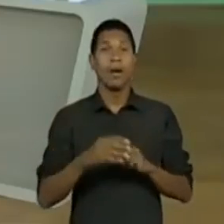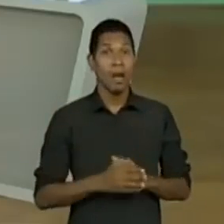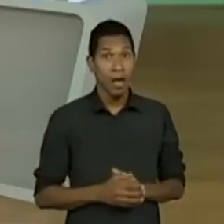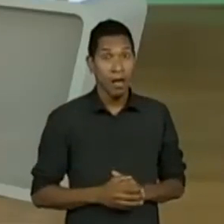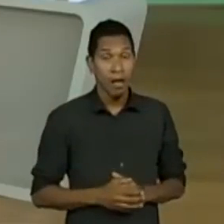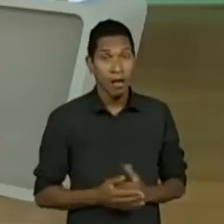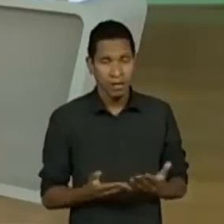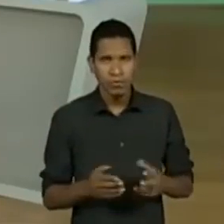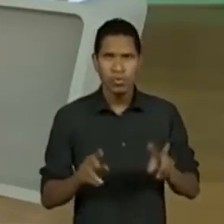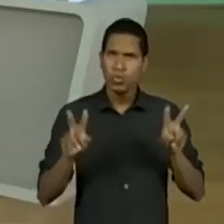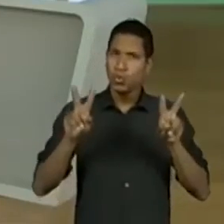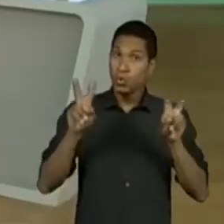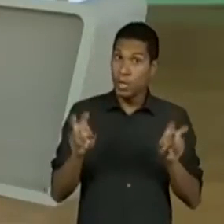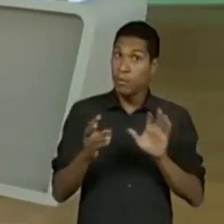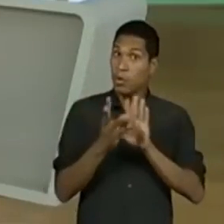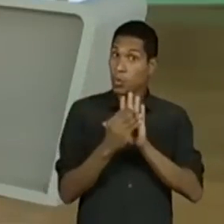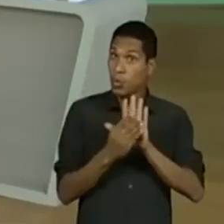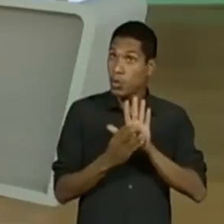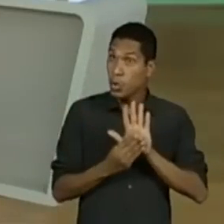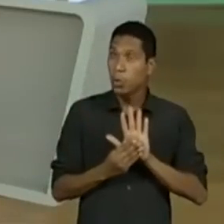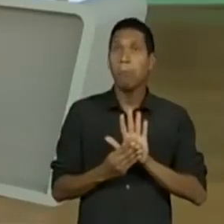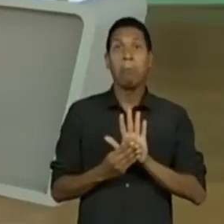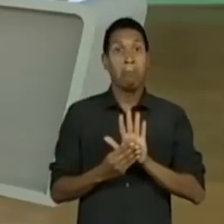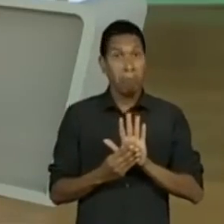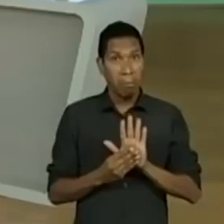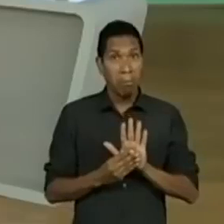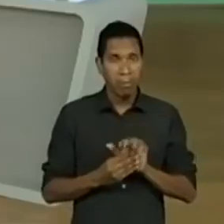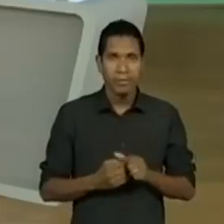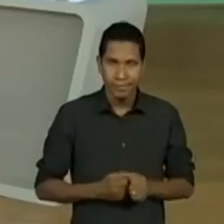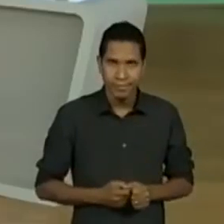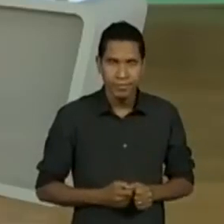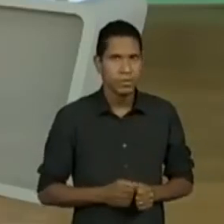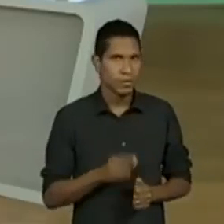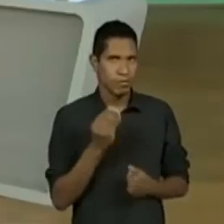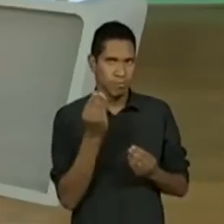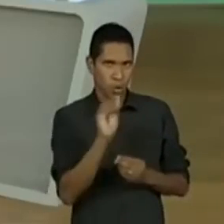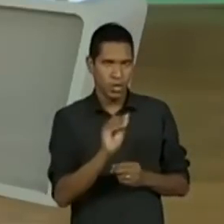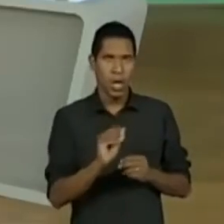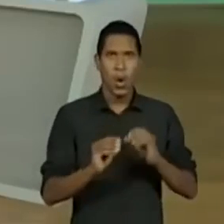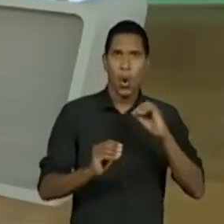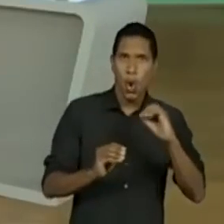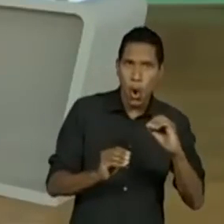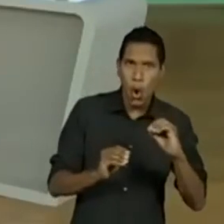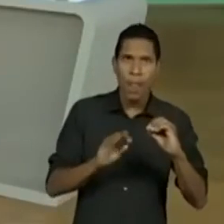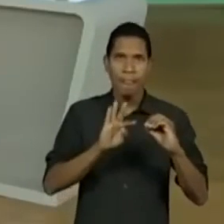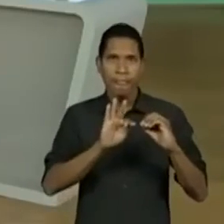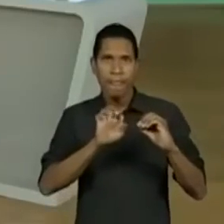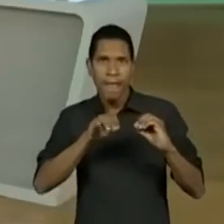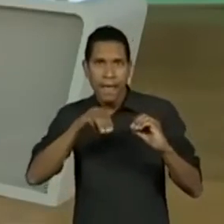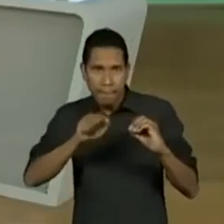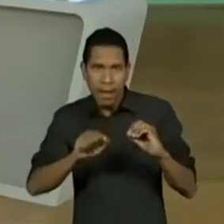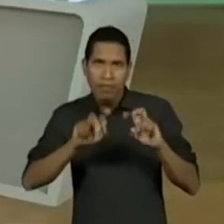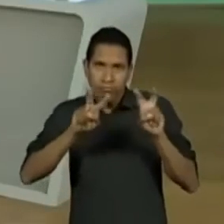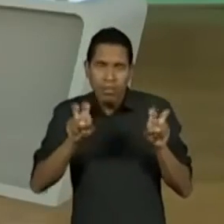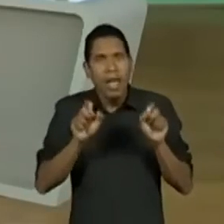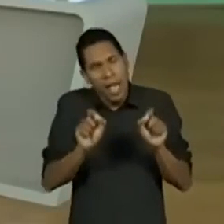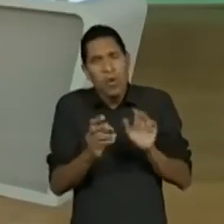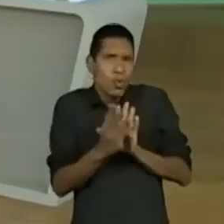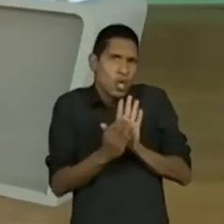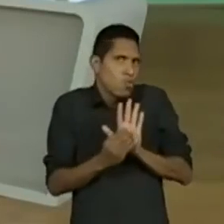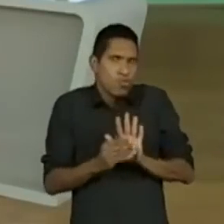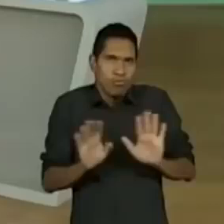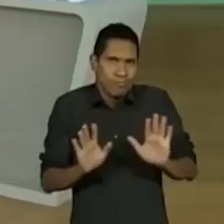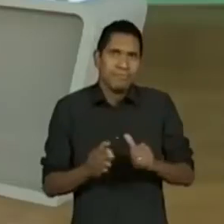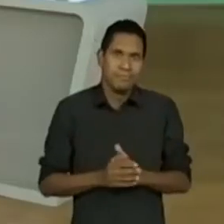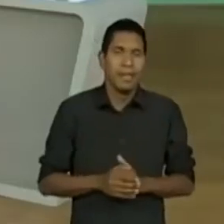O tema e o conteúdo da mensagem. Gente, quando a gente coloca a palavra o tema, a gente já está falando o conteúdo, tá? Porque assim, o